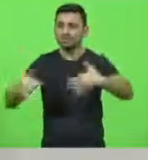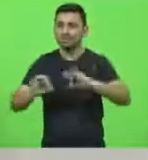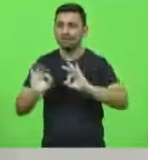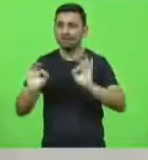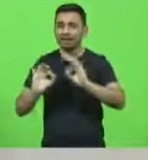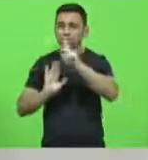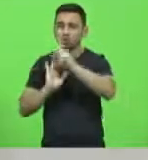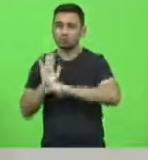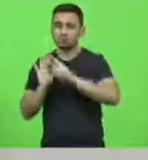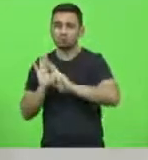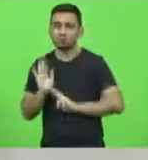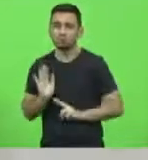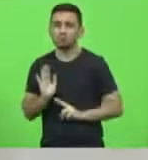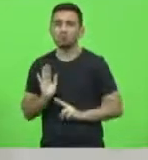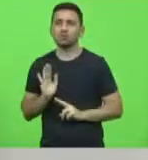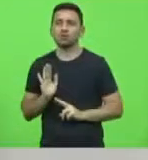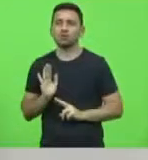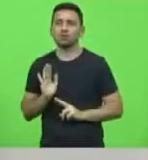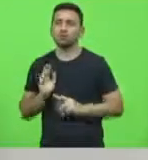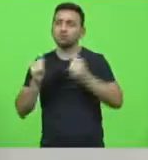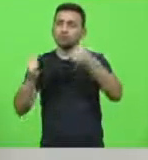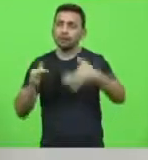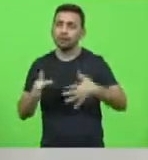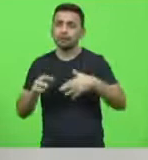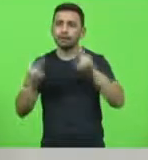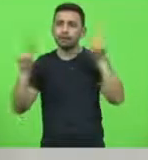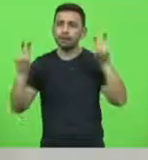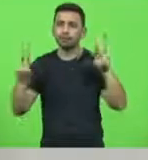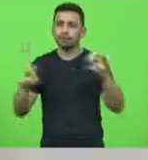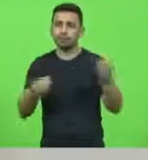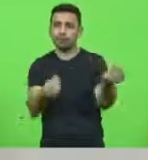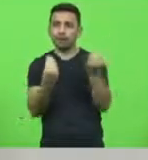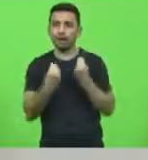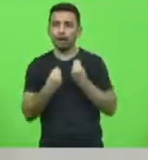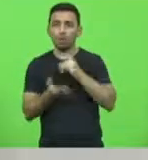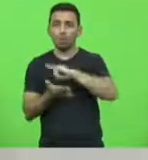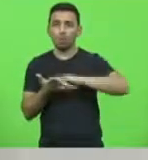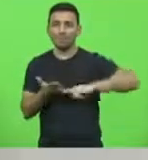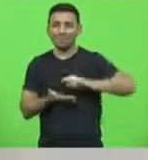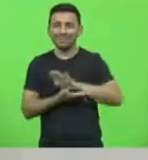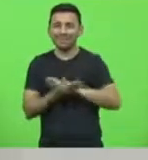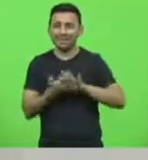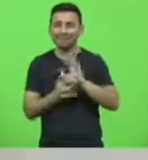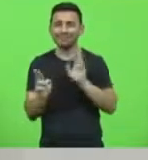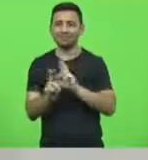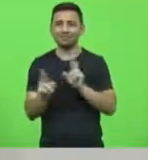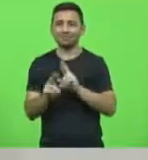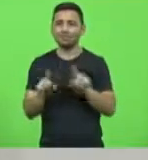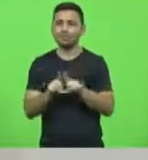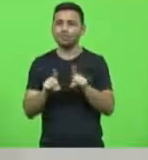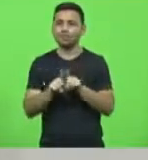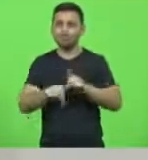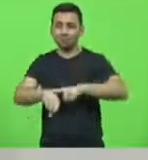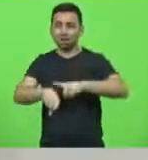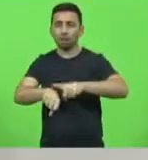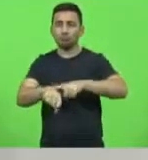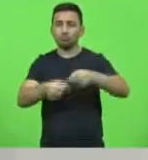de resolução que trata o assunto, não são disponibilizados os documentos relacionados e não se confere tempo